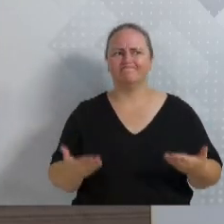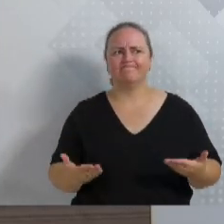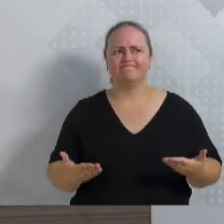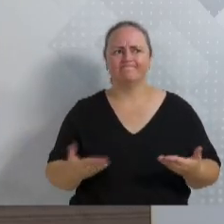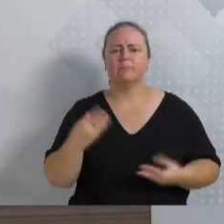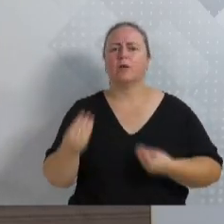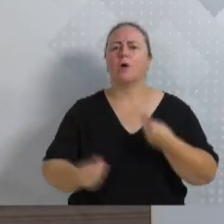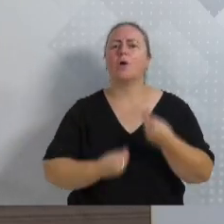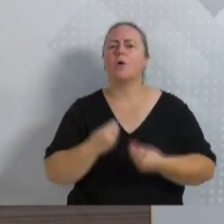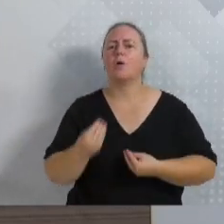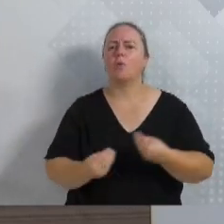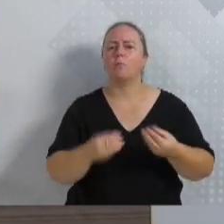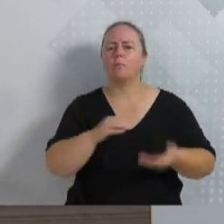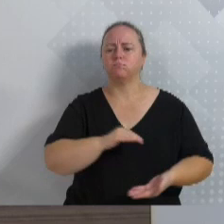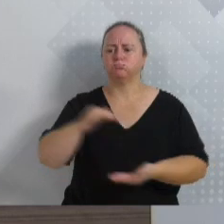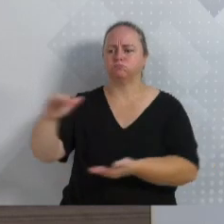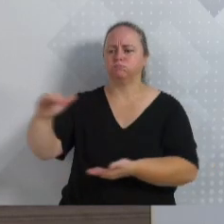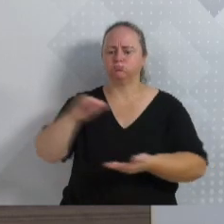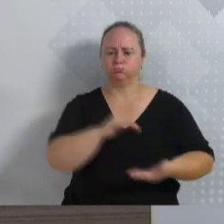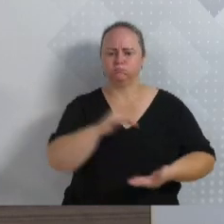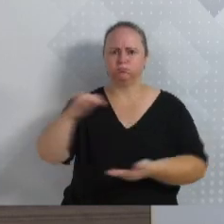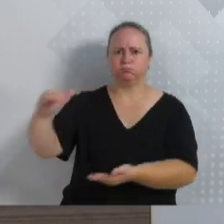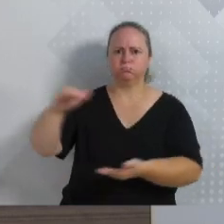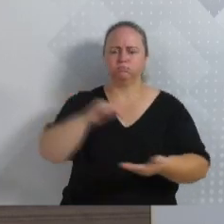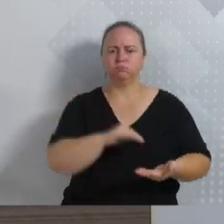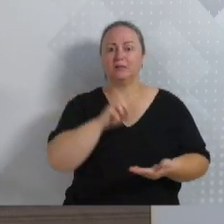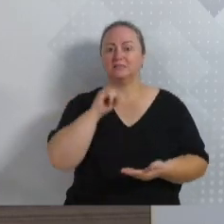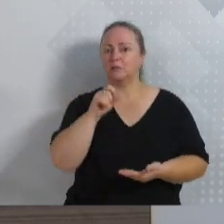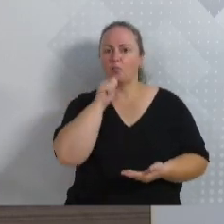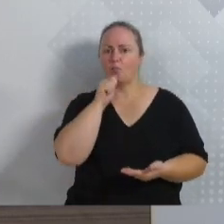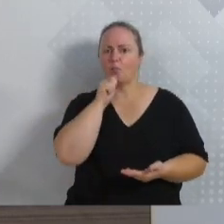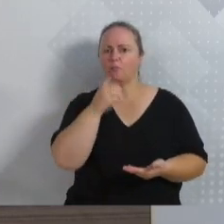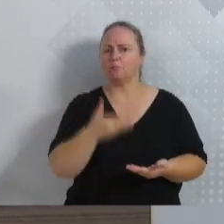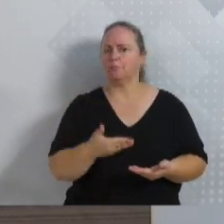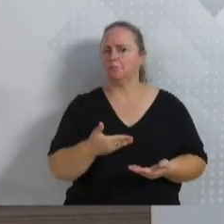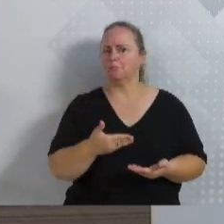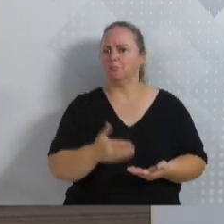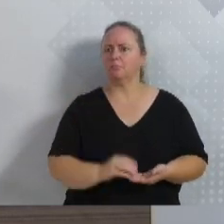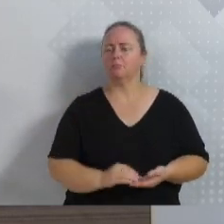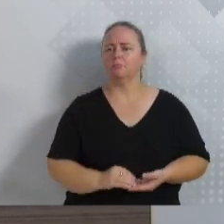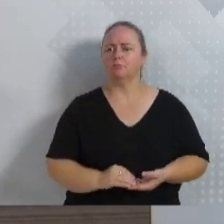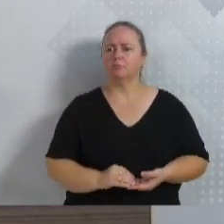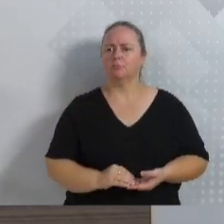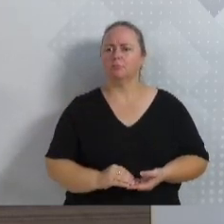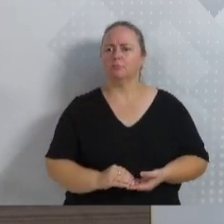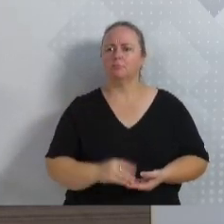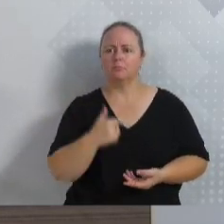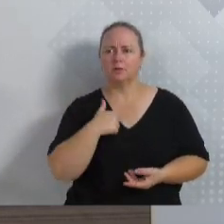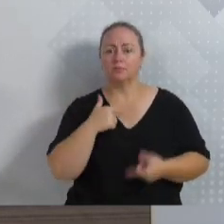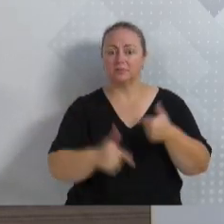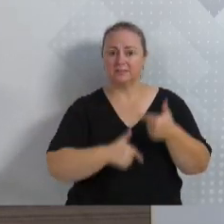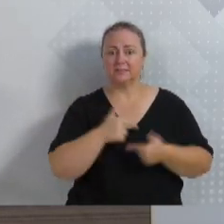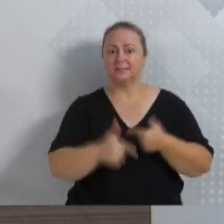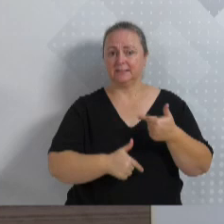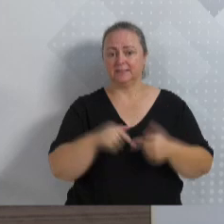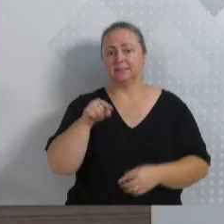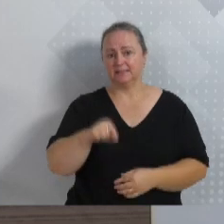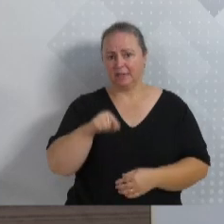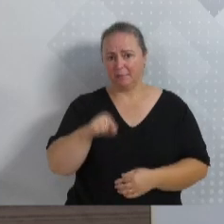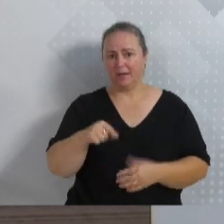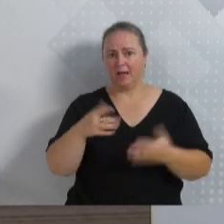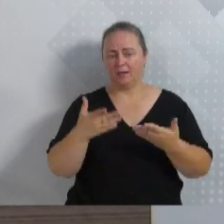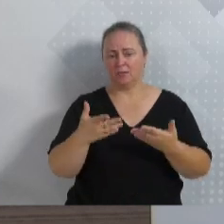a cidade vai viver sem a carga e a descarga? E eu, como eu trabalho com carga e descarga, e eu trabalho com